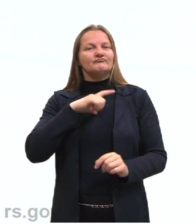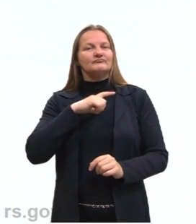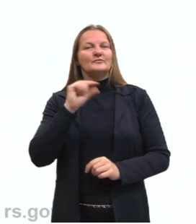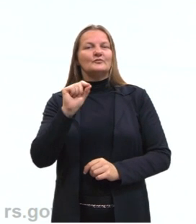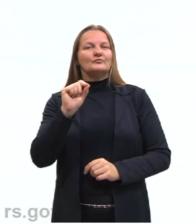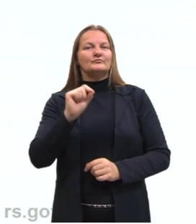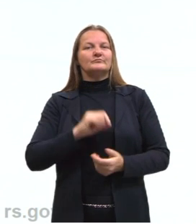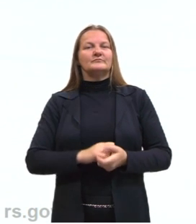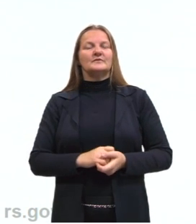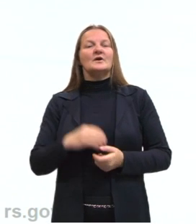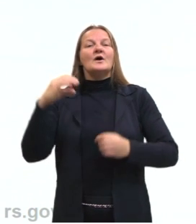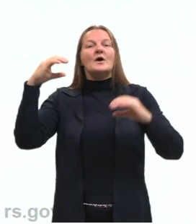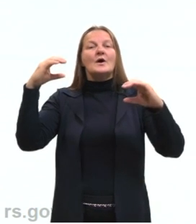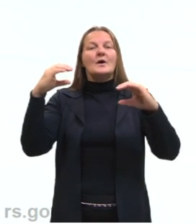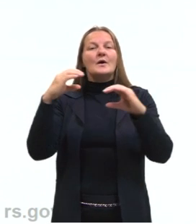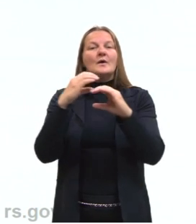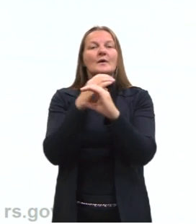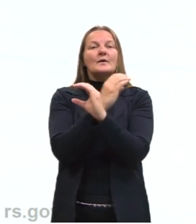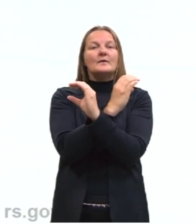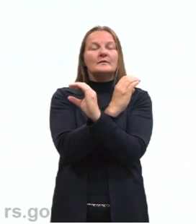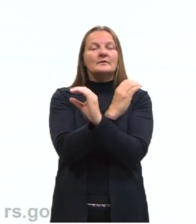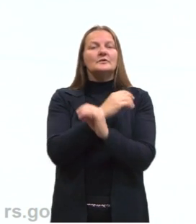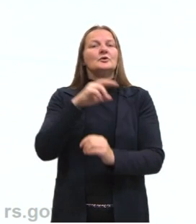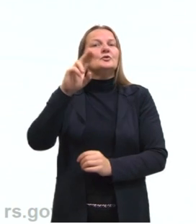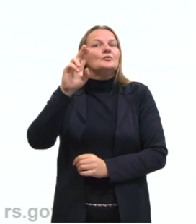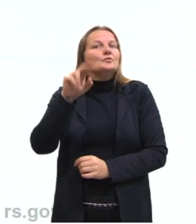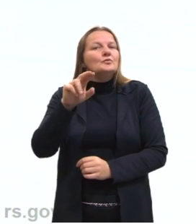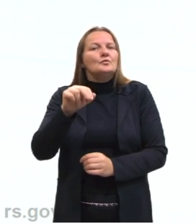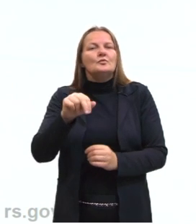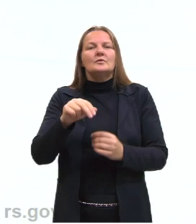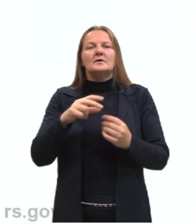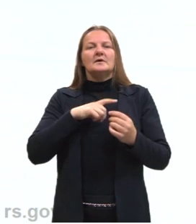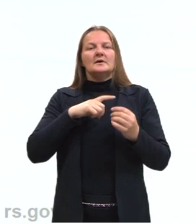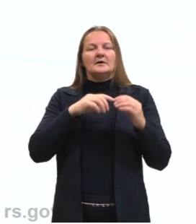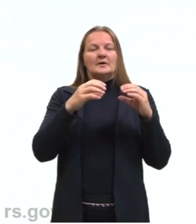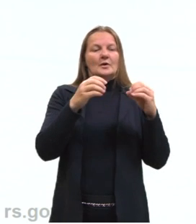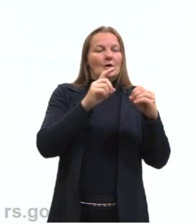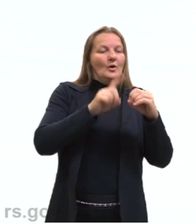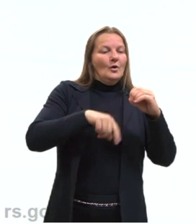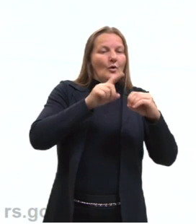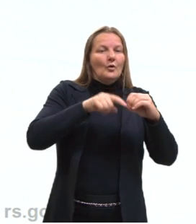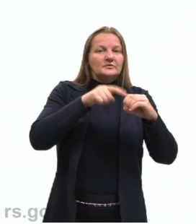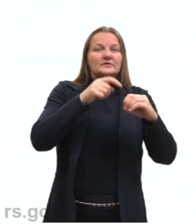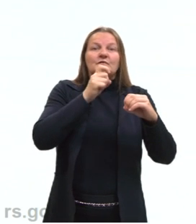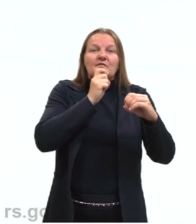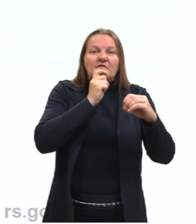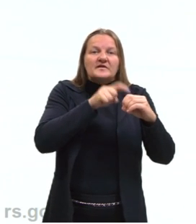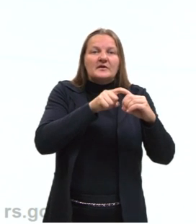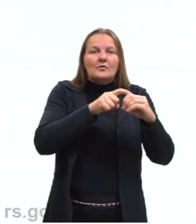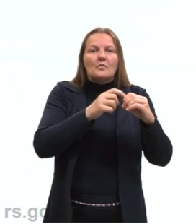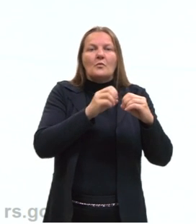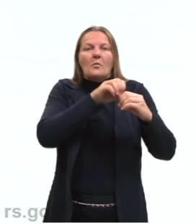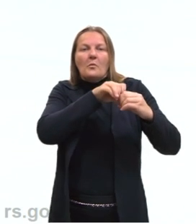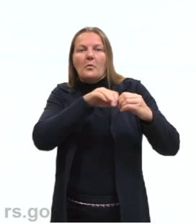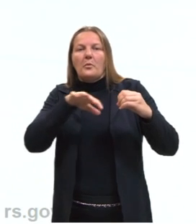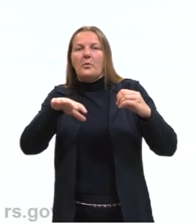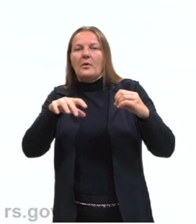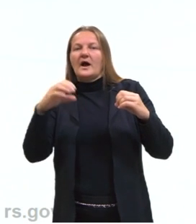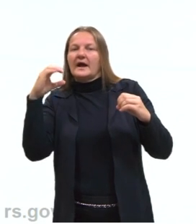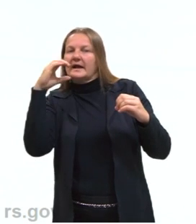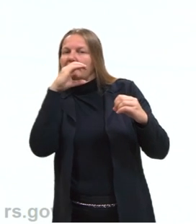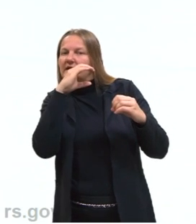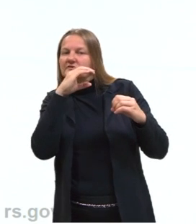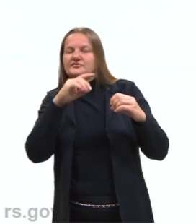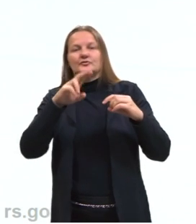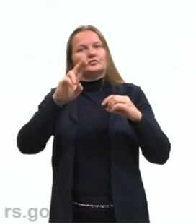é o calor por si mesmo jamais flui de um objeto frio para um objeto quente. Aí,